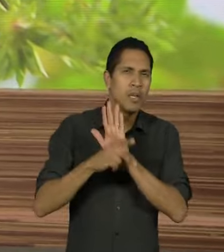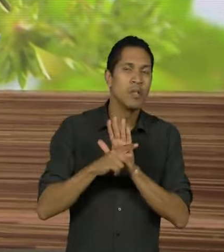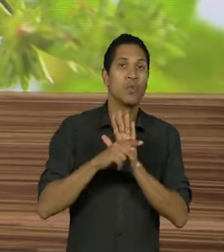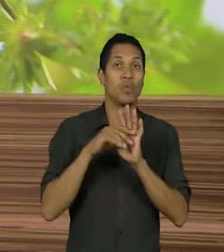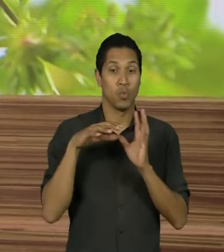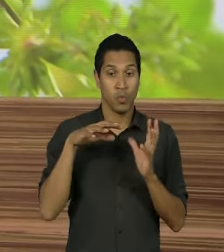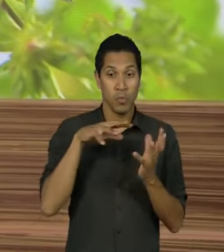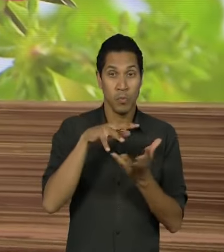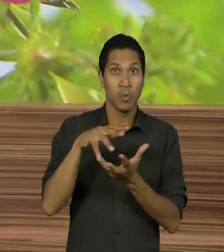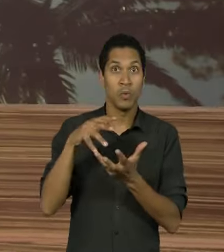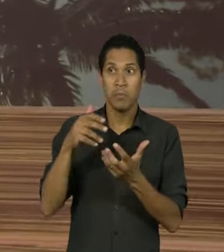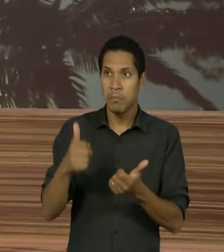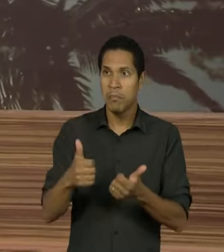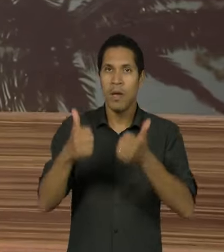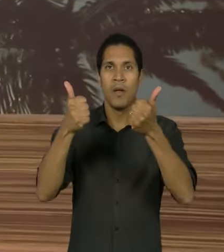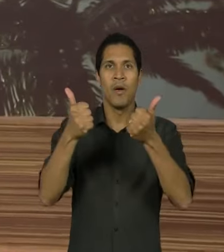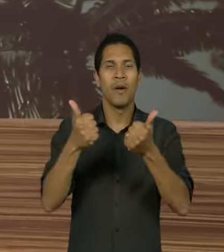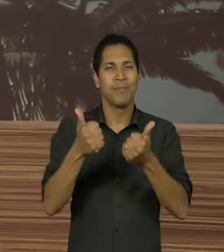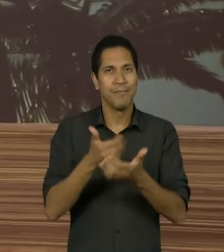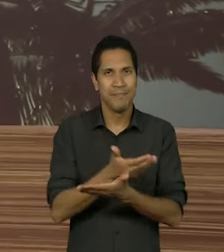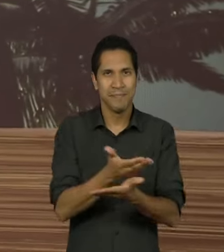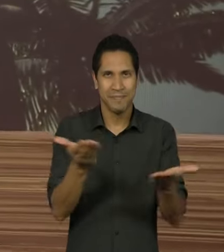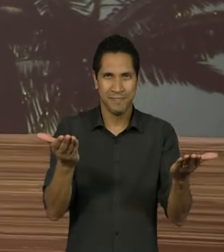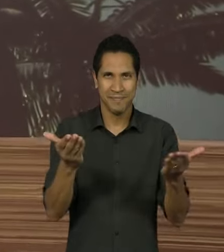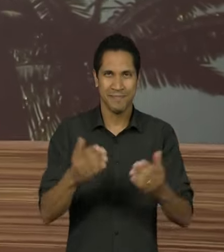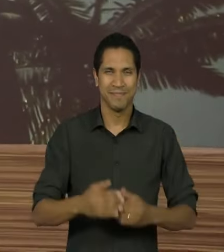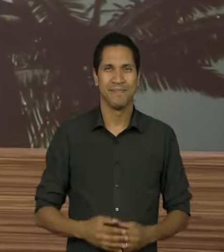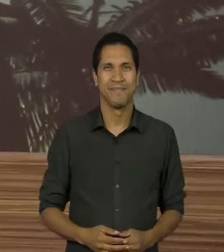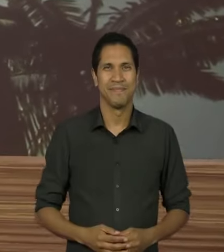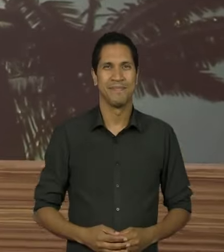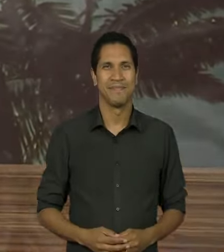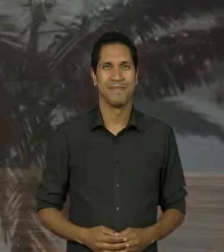mundo melhor e mais digno para todos até lá